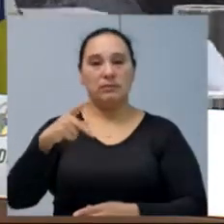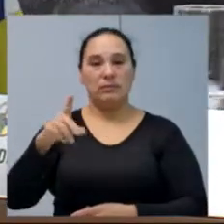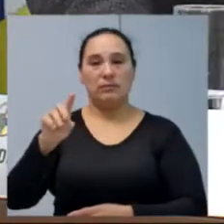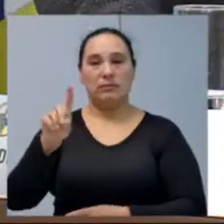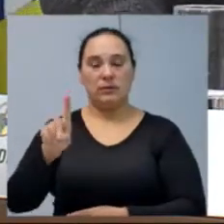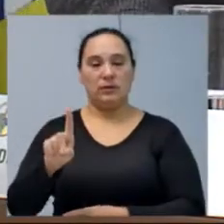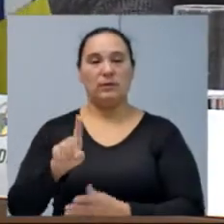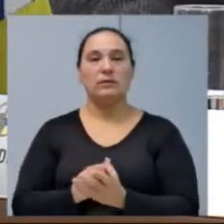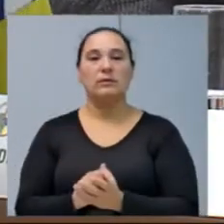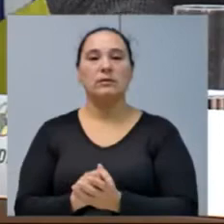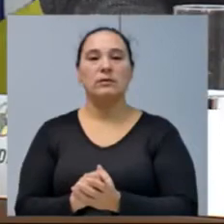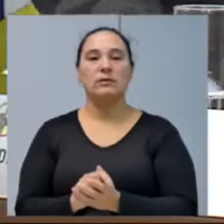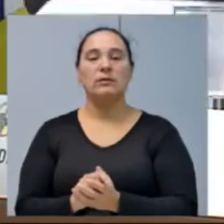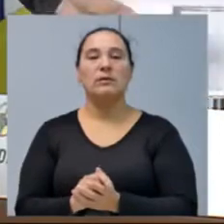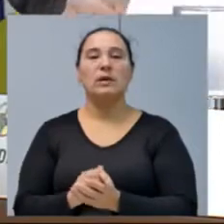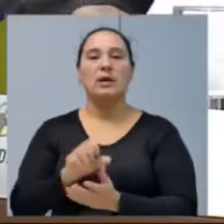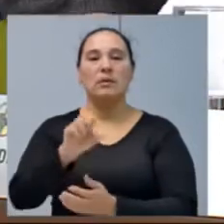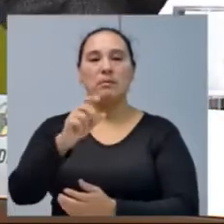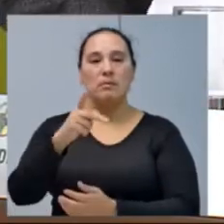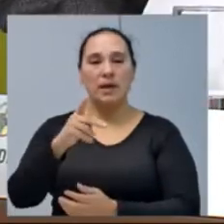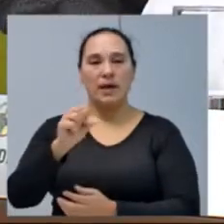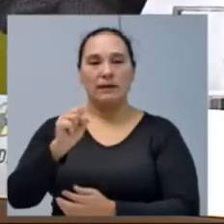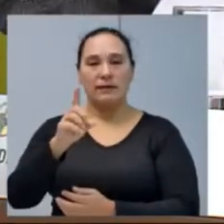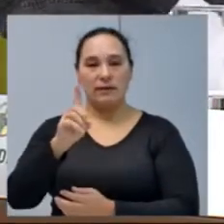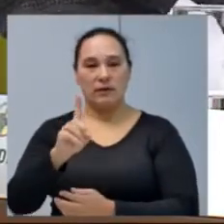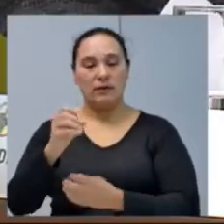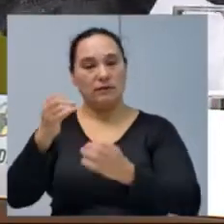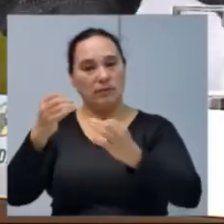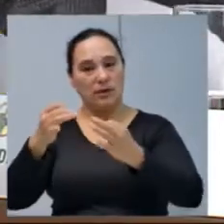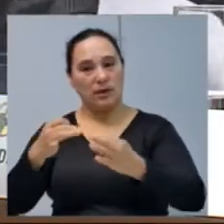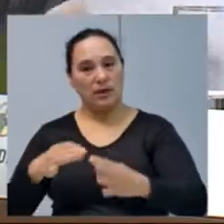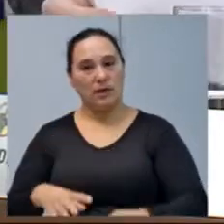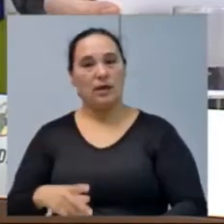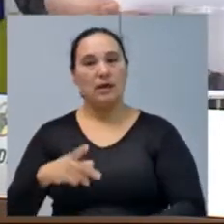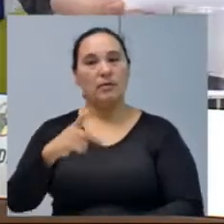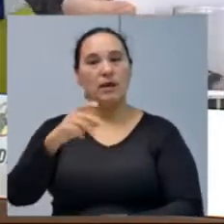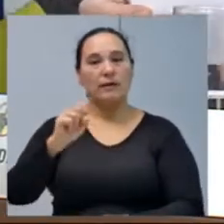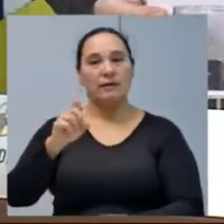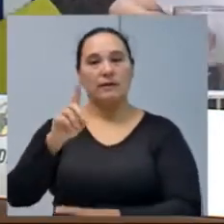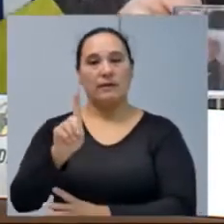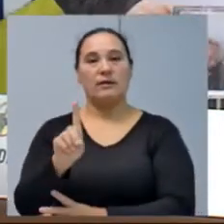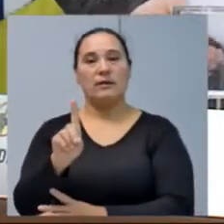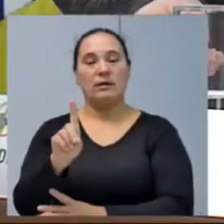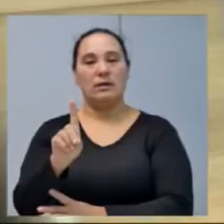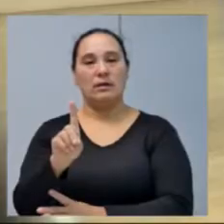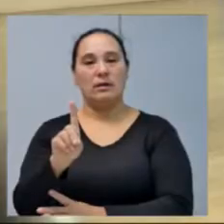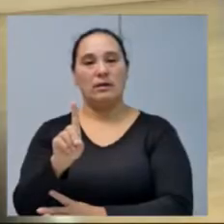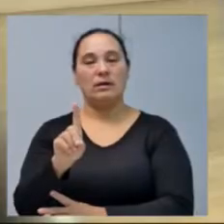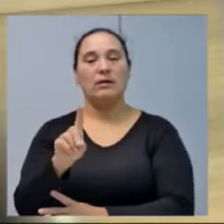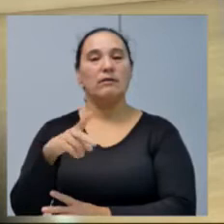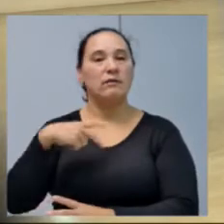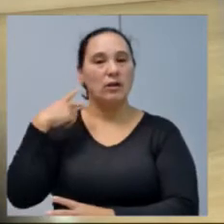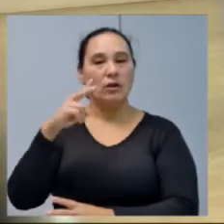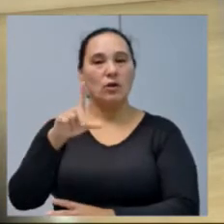dispensada, bancada do PSDB, ausência justificada, bancada do PSDB, vereador Luiz Augusto Senna.